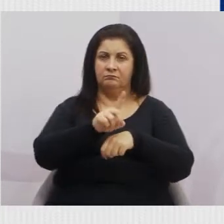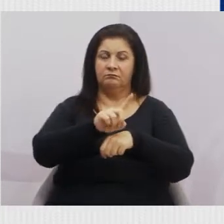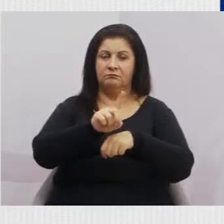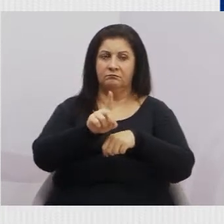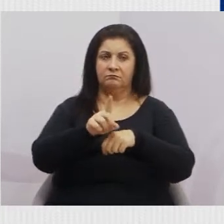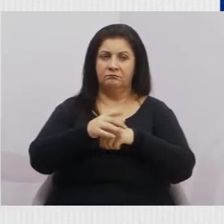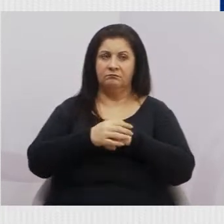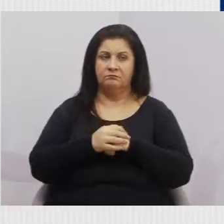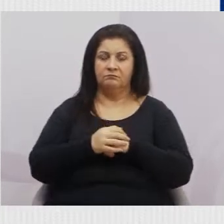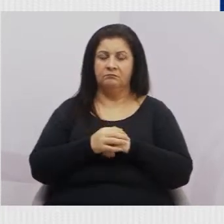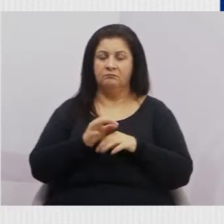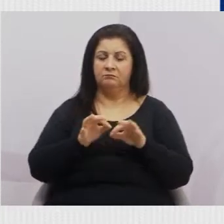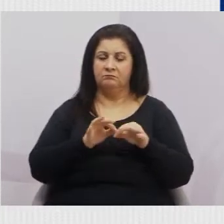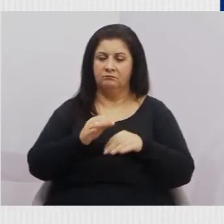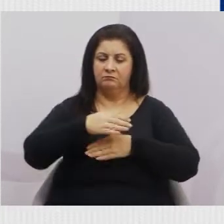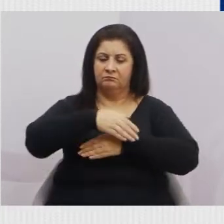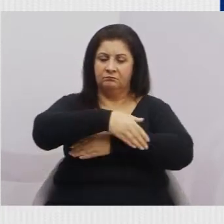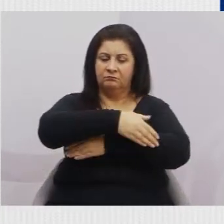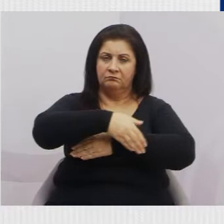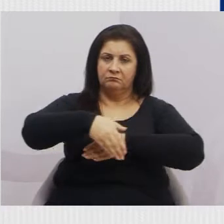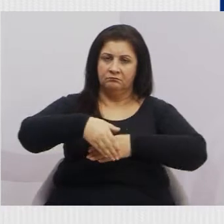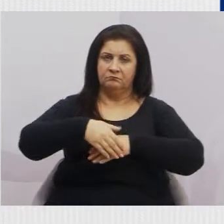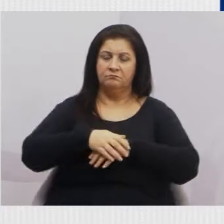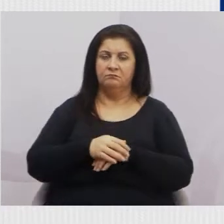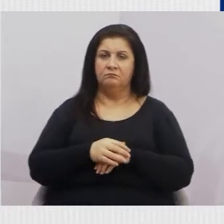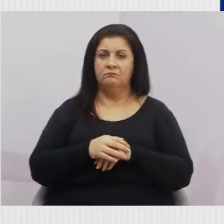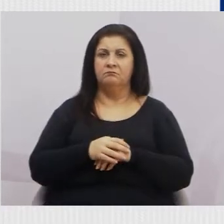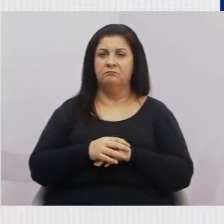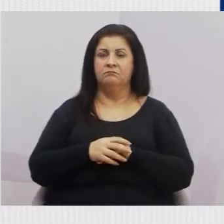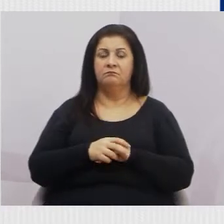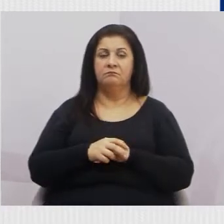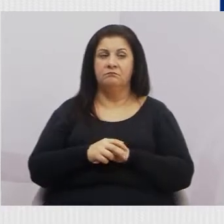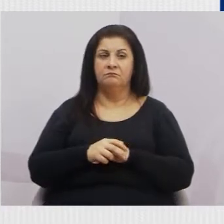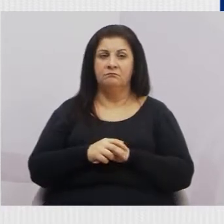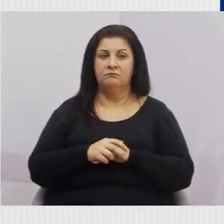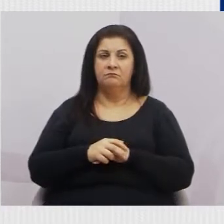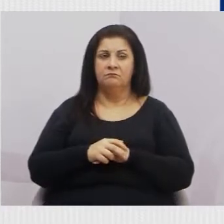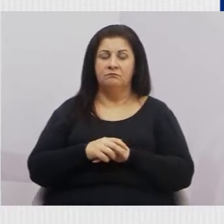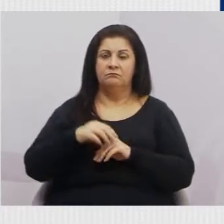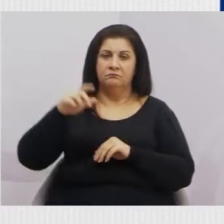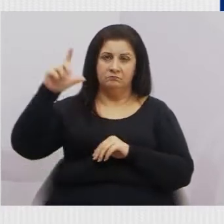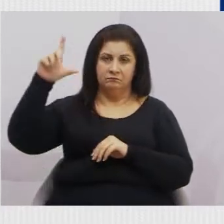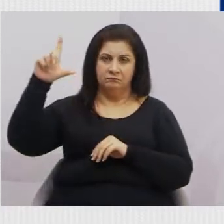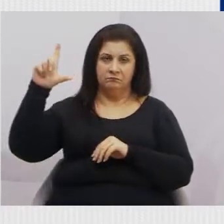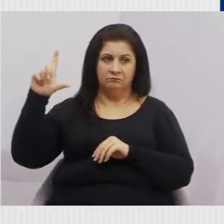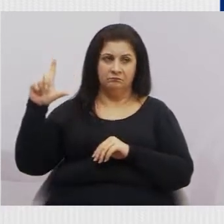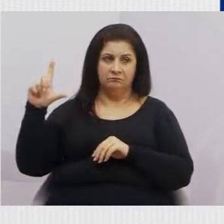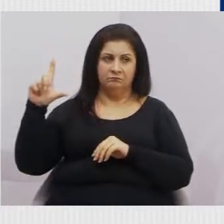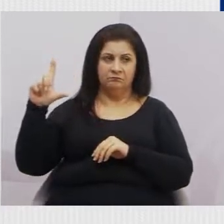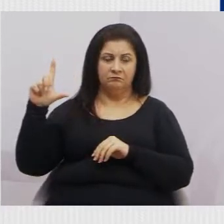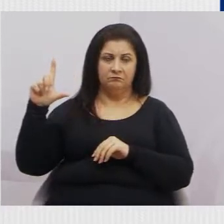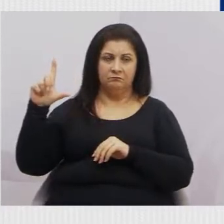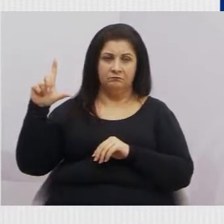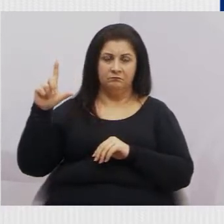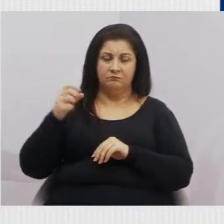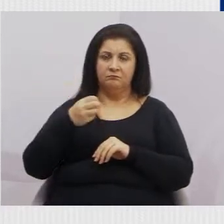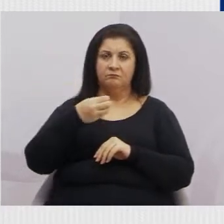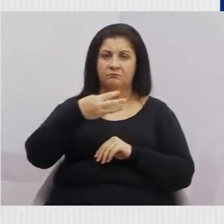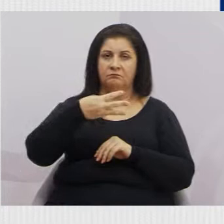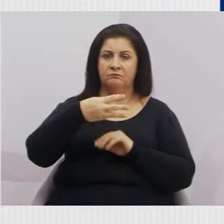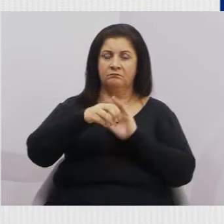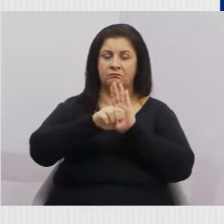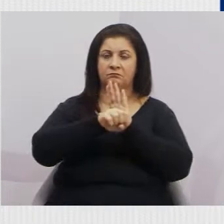reparo asfáltico, implantação de redutor de velocidade. E ali na região leste, três indicações,